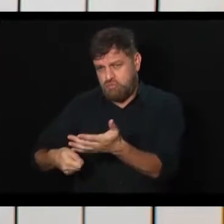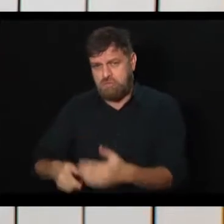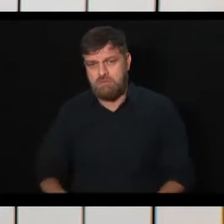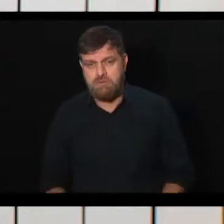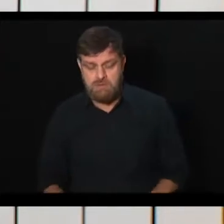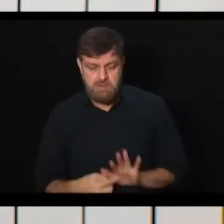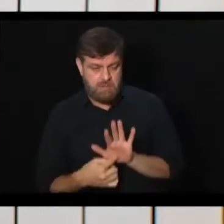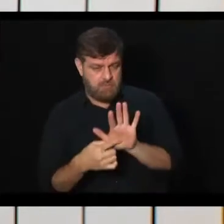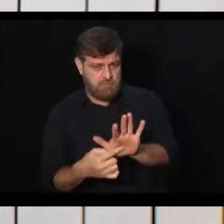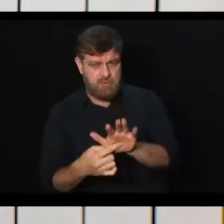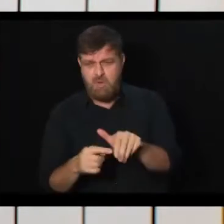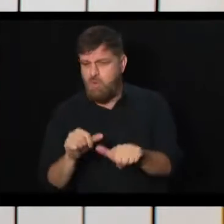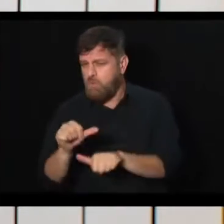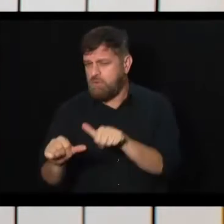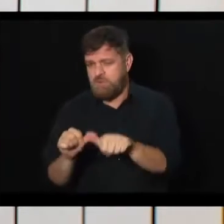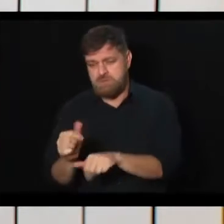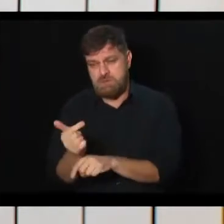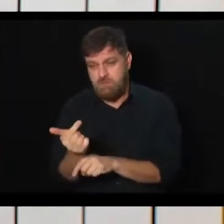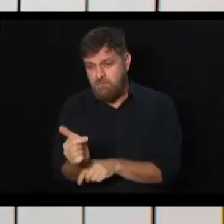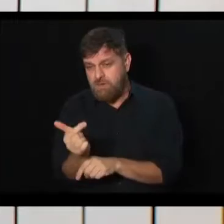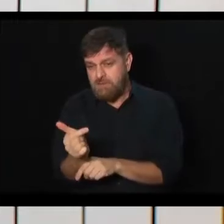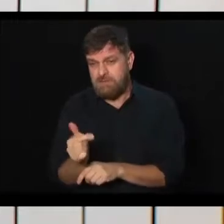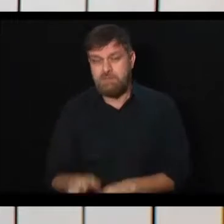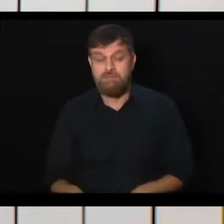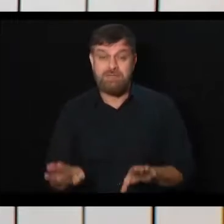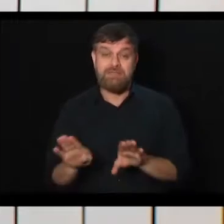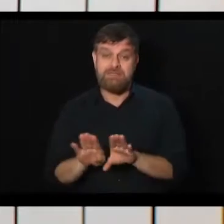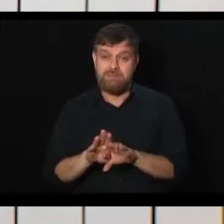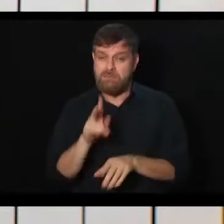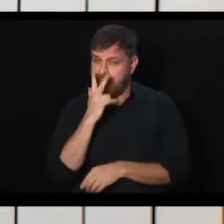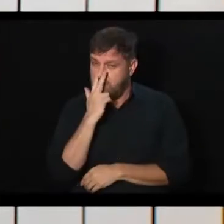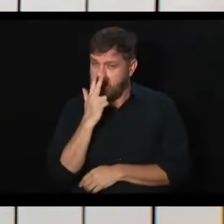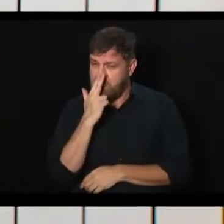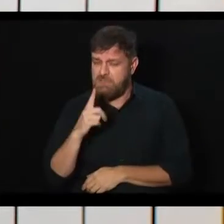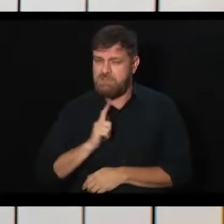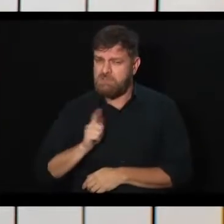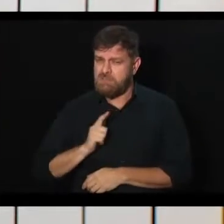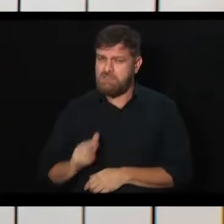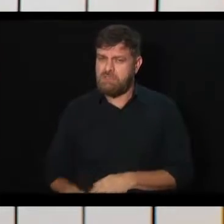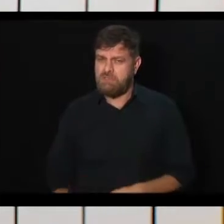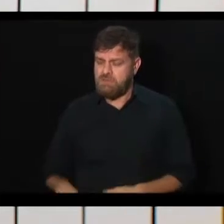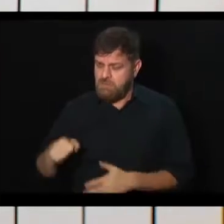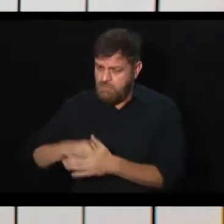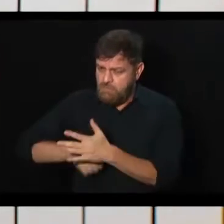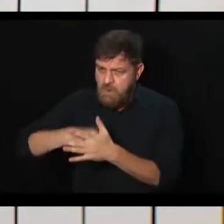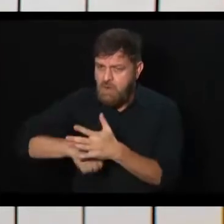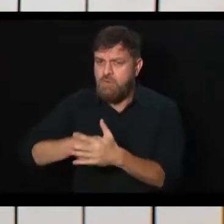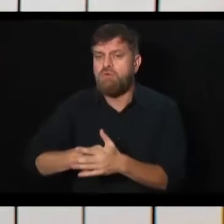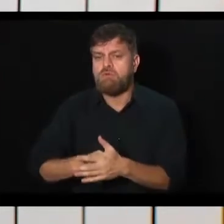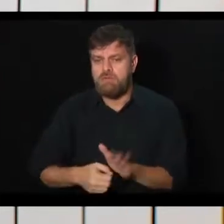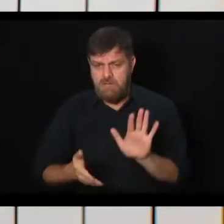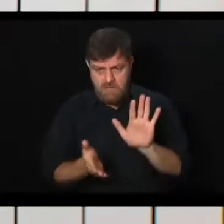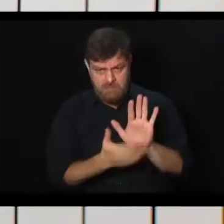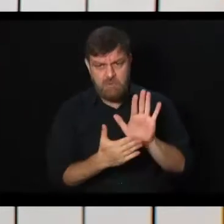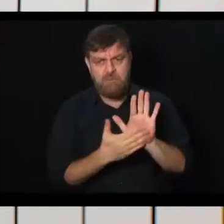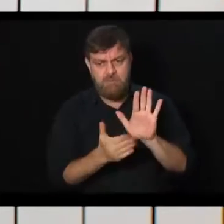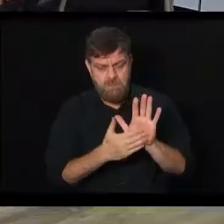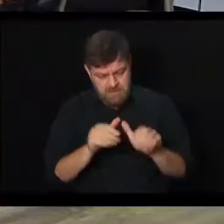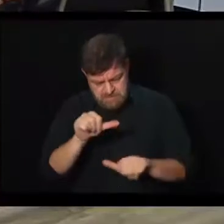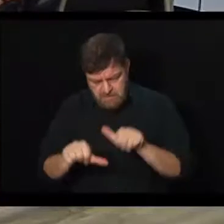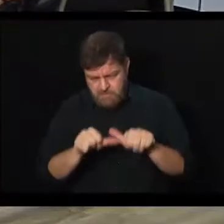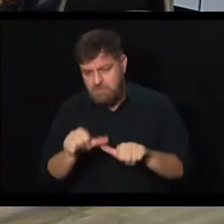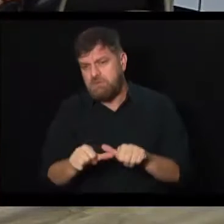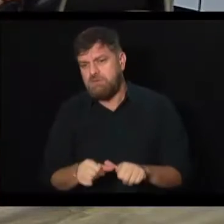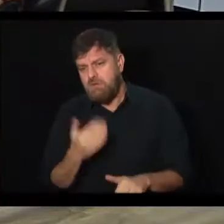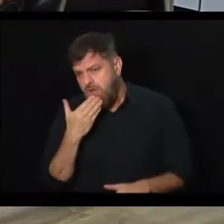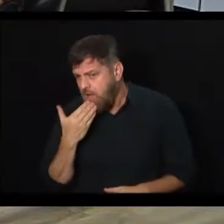mudanças, mas parece também que, por outro lado, há um movimento que pede algumas mudanças. Como a senhora analisa